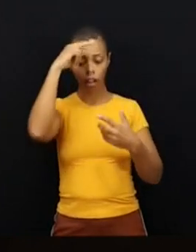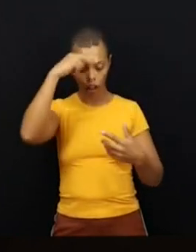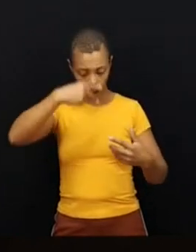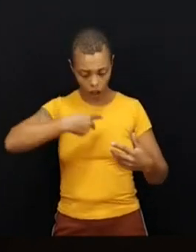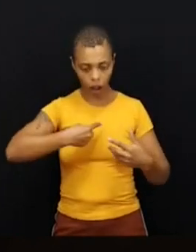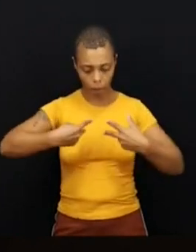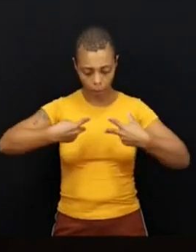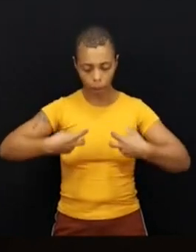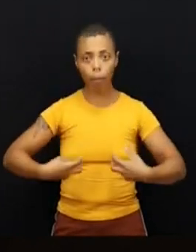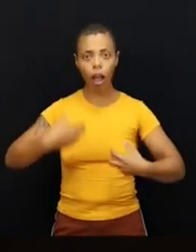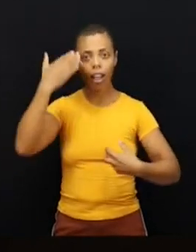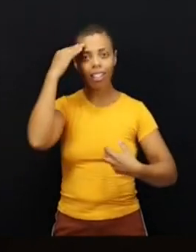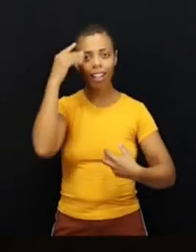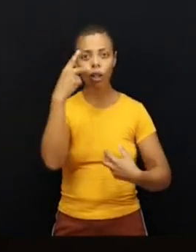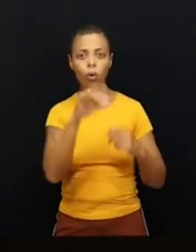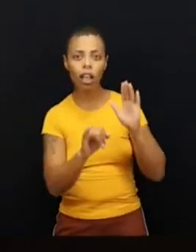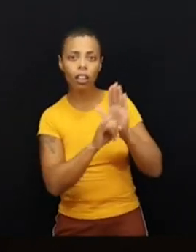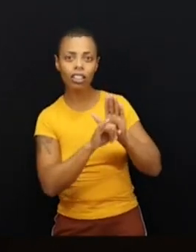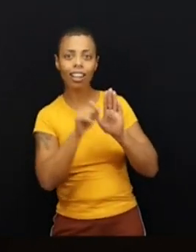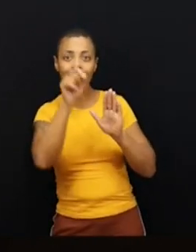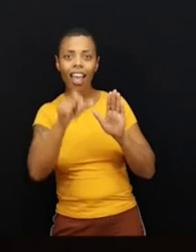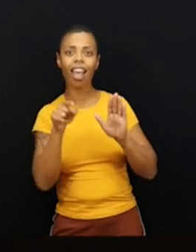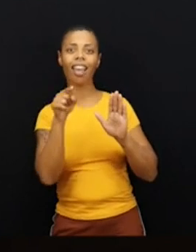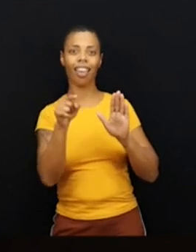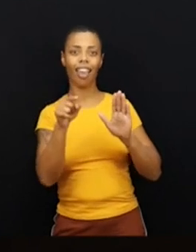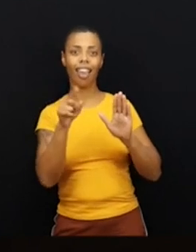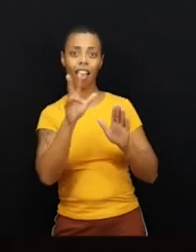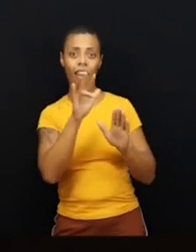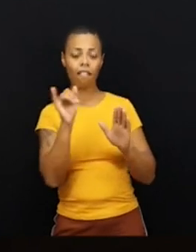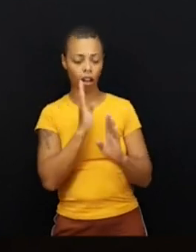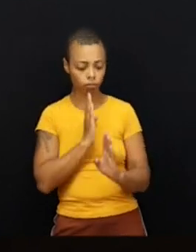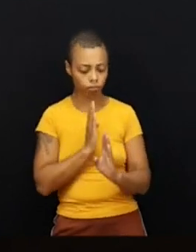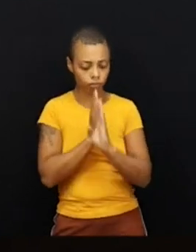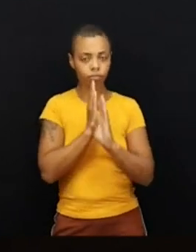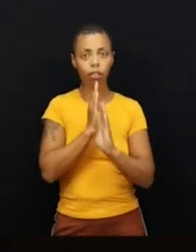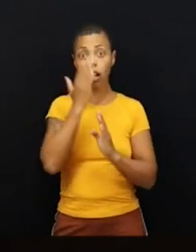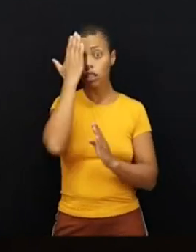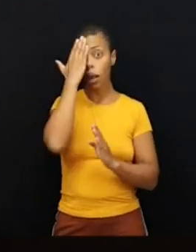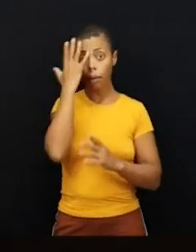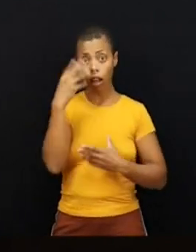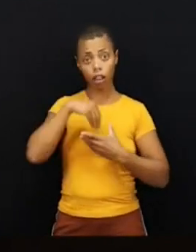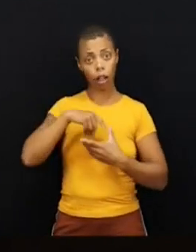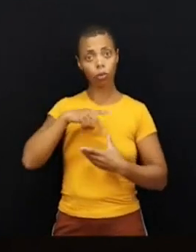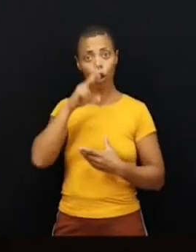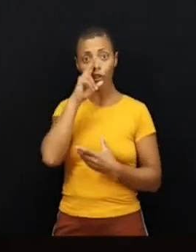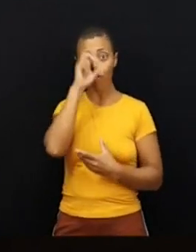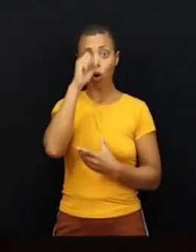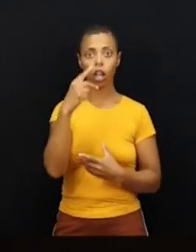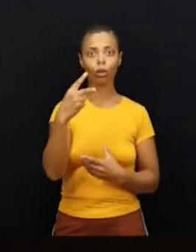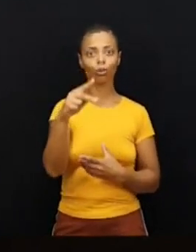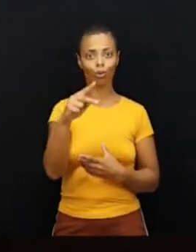que é você. Reconhece em si mesmo, saber a sua força que você carrega dentro de você,